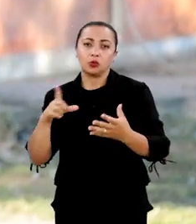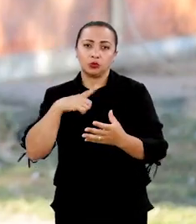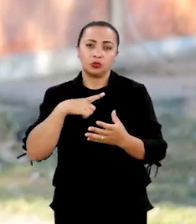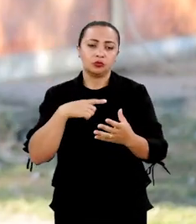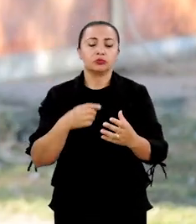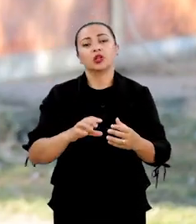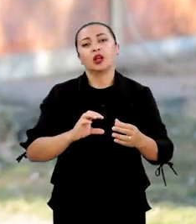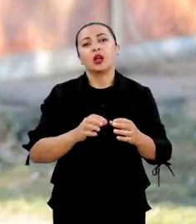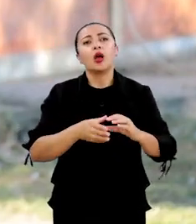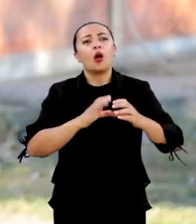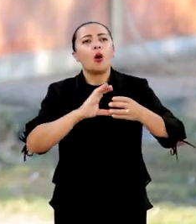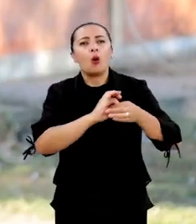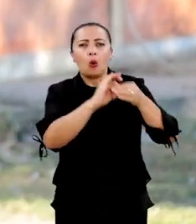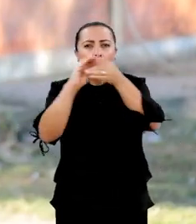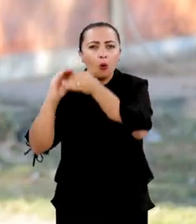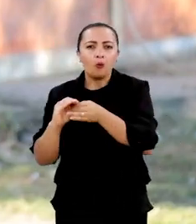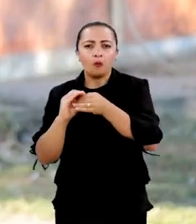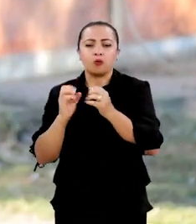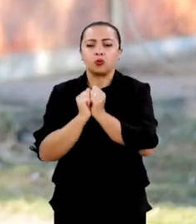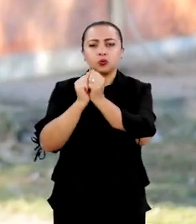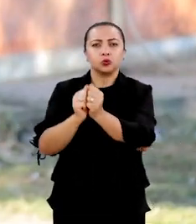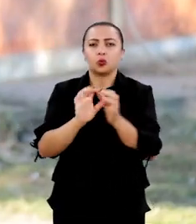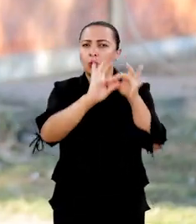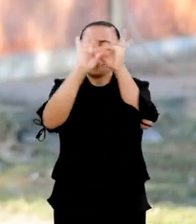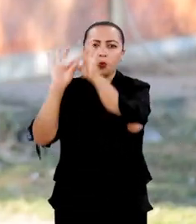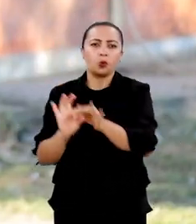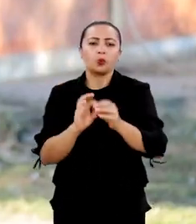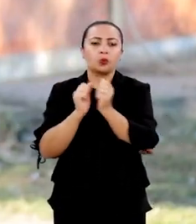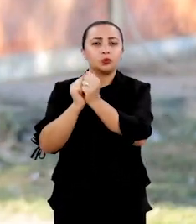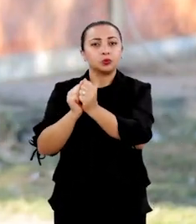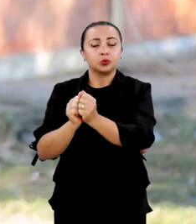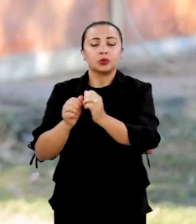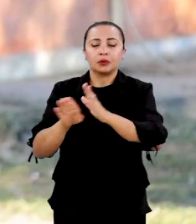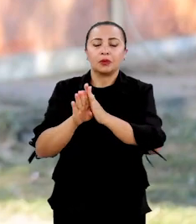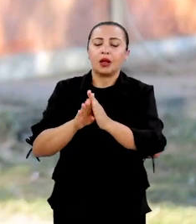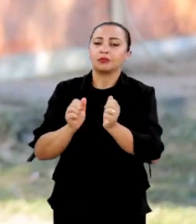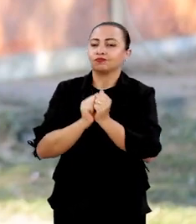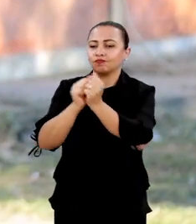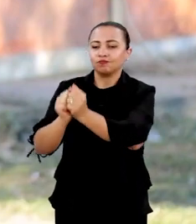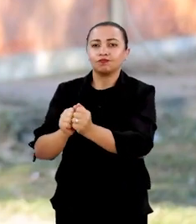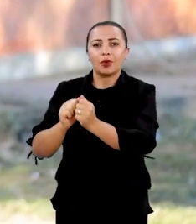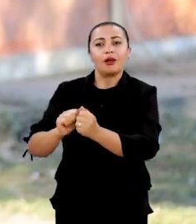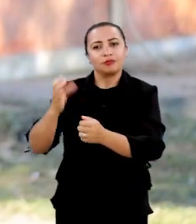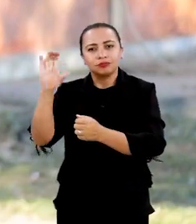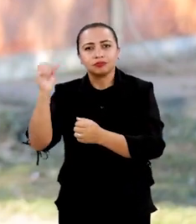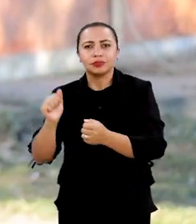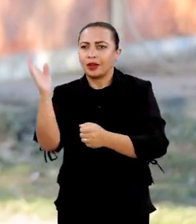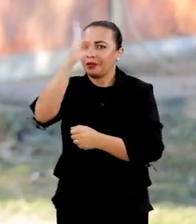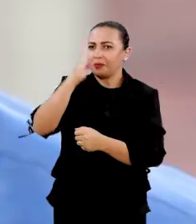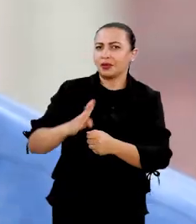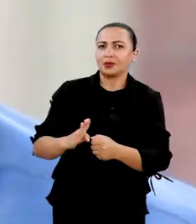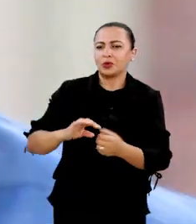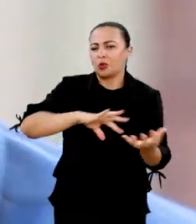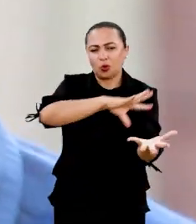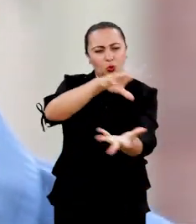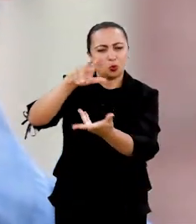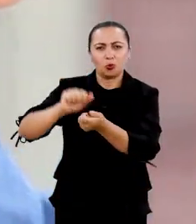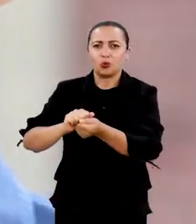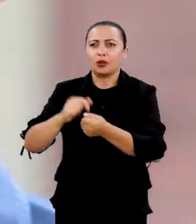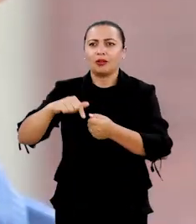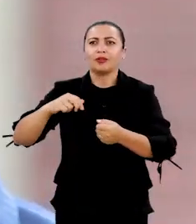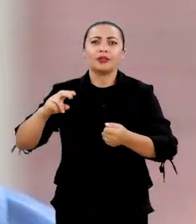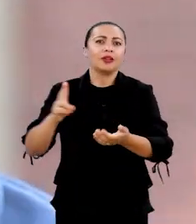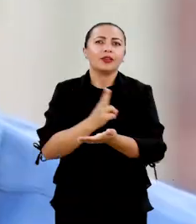Então, hoje, nós temos convênio de cooperação científica ao redor de todo o mundo. No Brasil, nós temos com várias